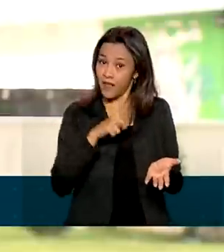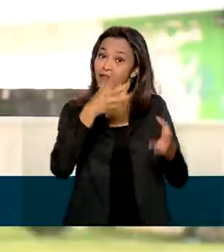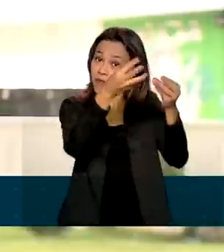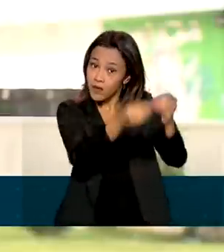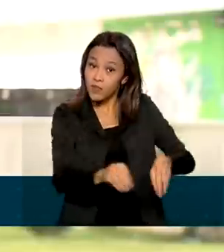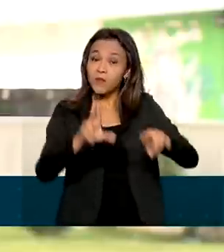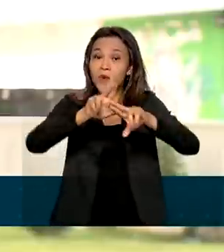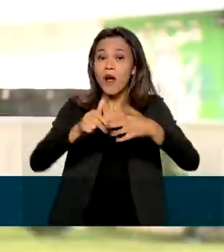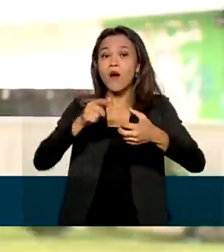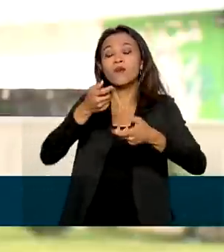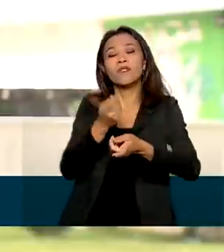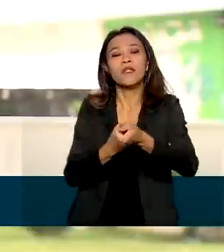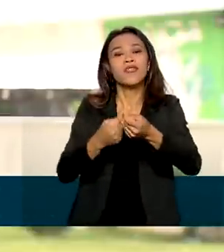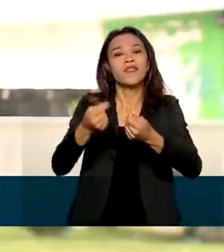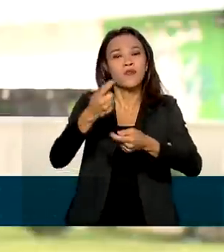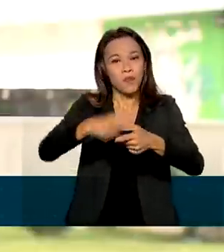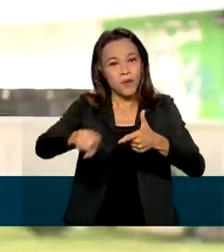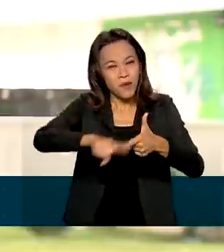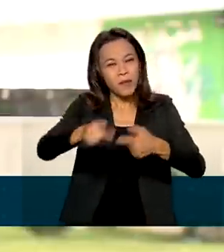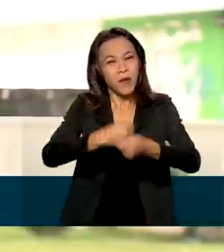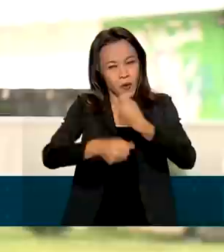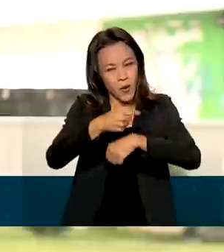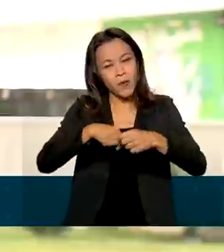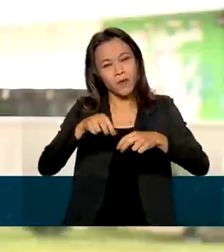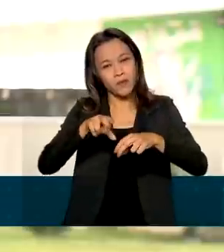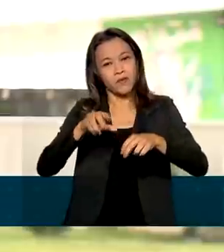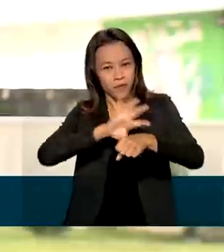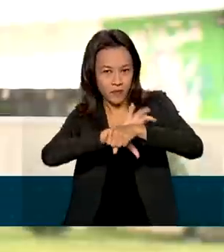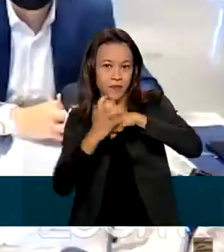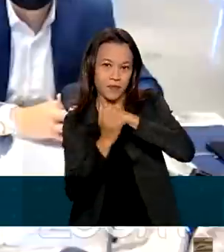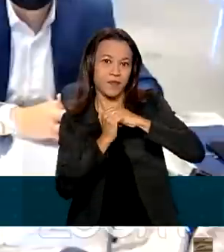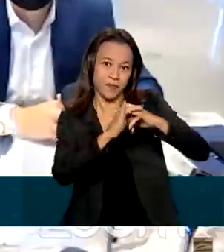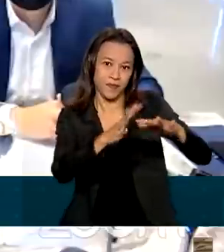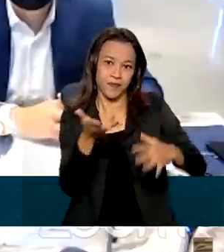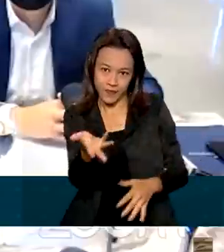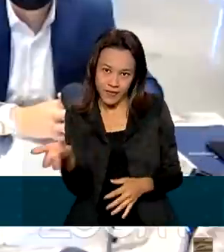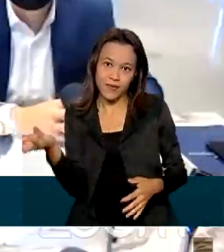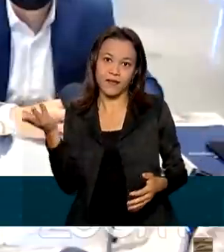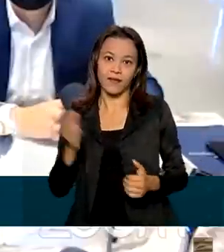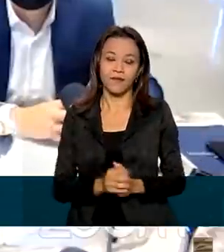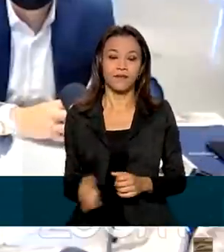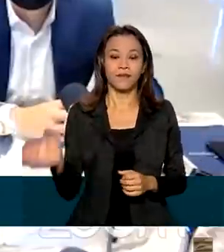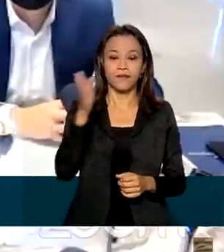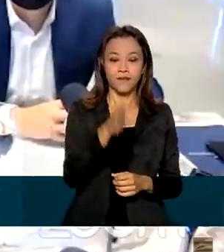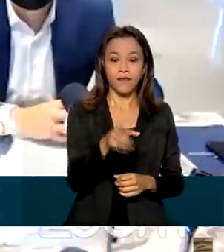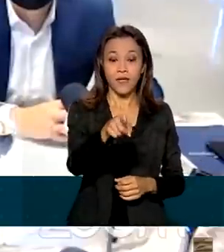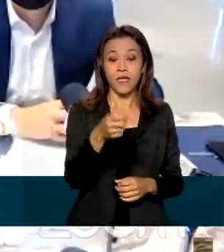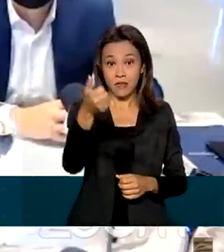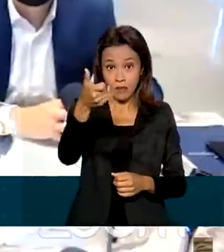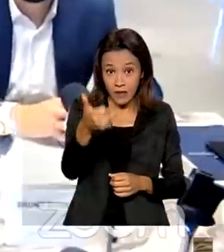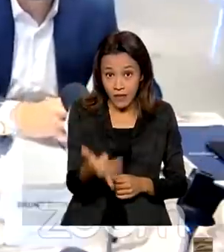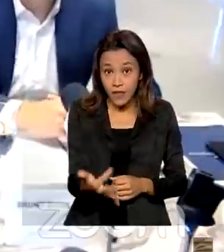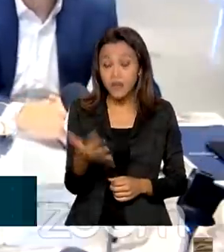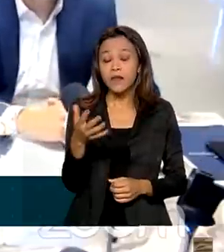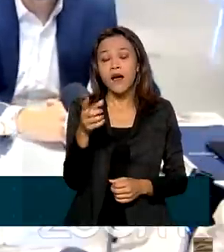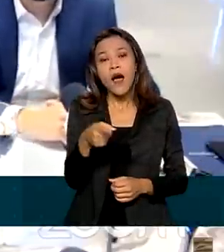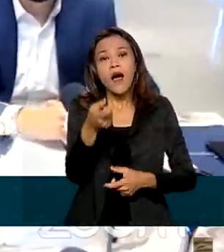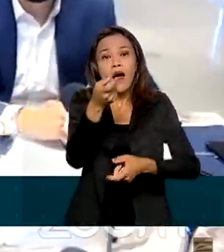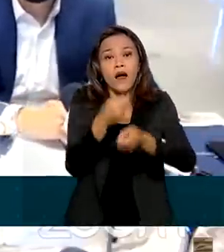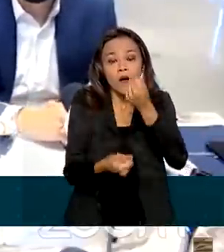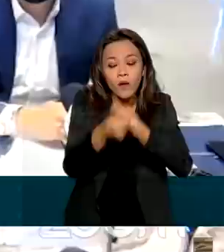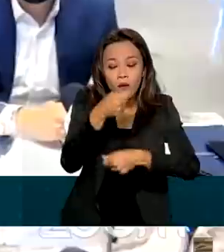crise econômica em decorrência da pandemia do novo coronavírus. É um processo bastante abrangente, é a economia